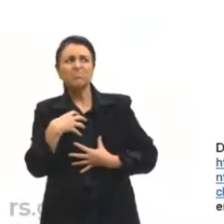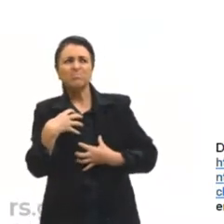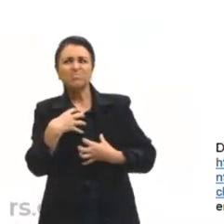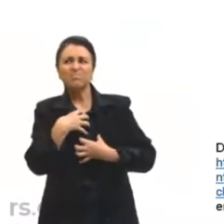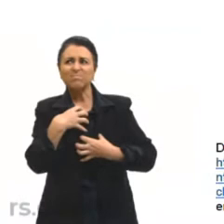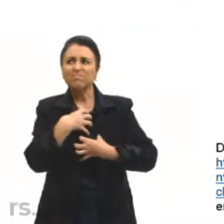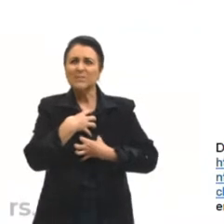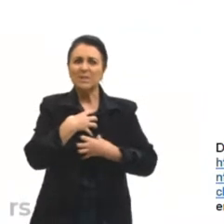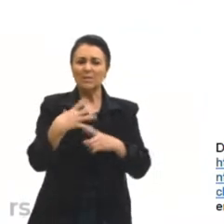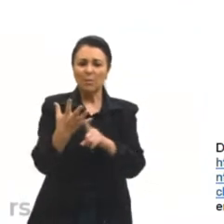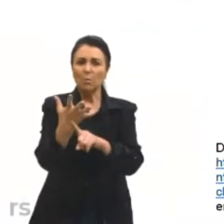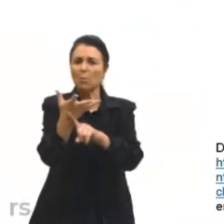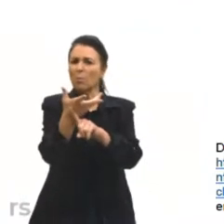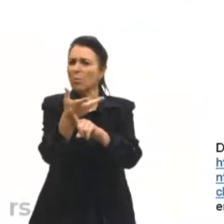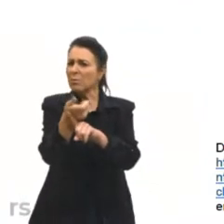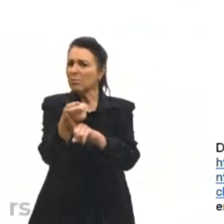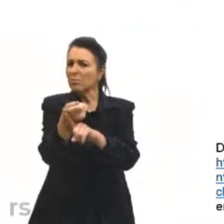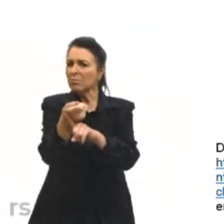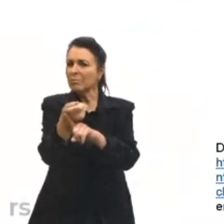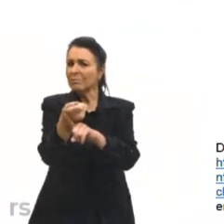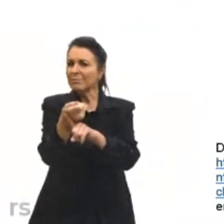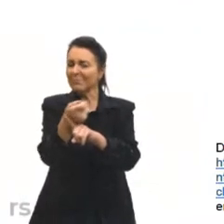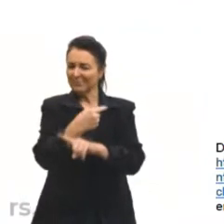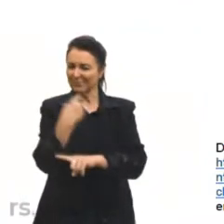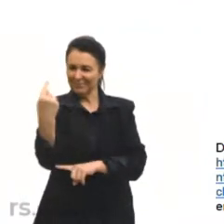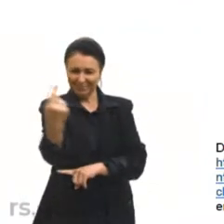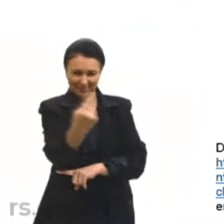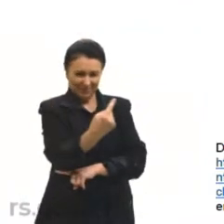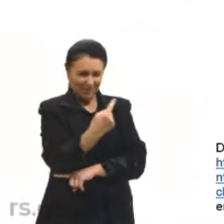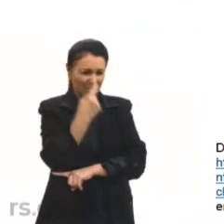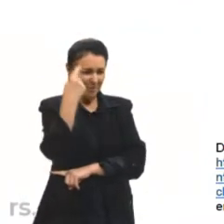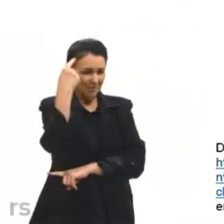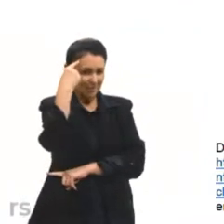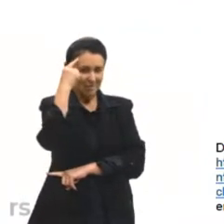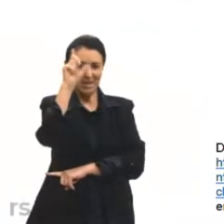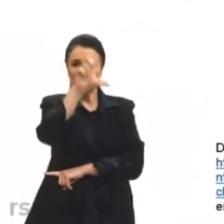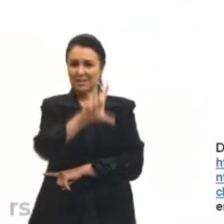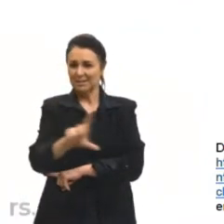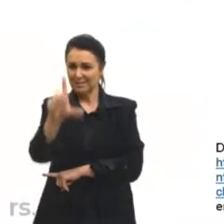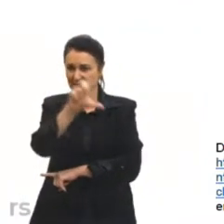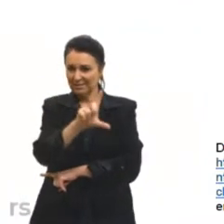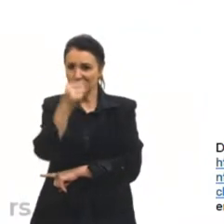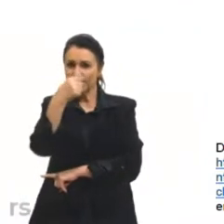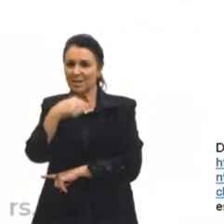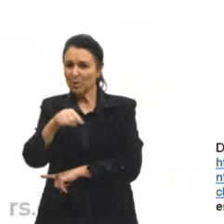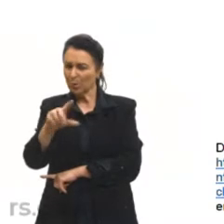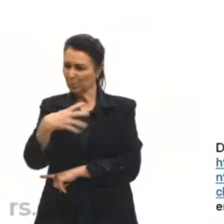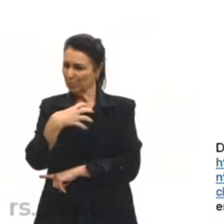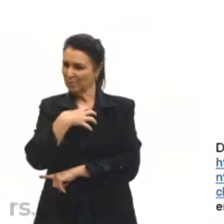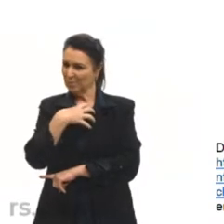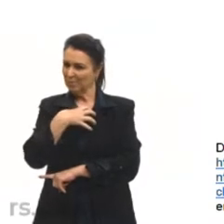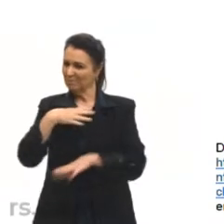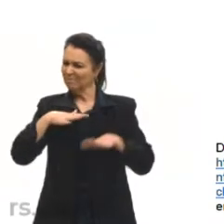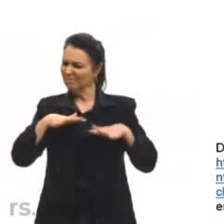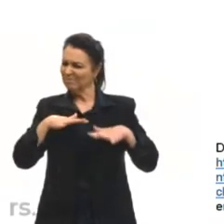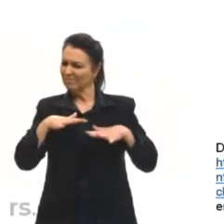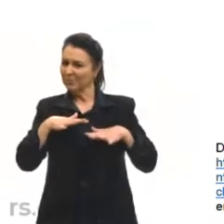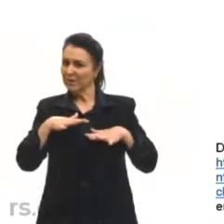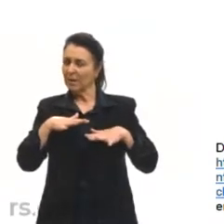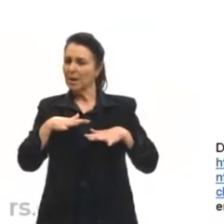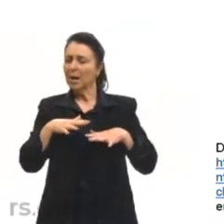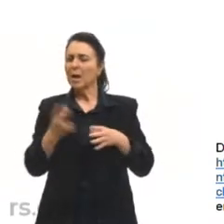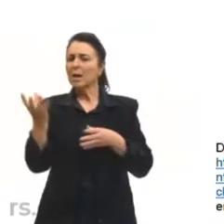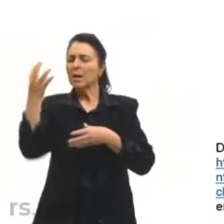artística. Se a gente for pensar em literatura, assim como outras manifestações, ela faz parte